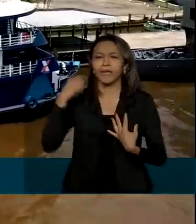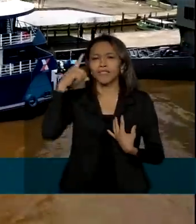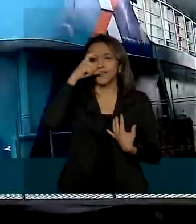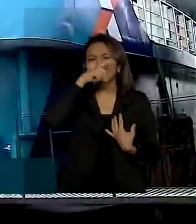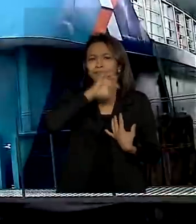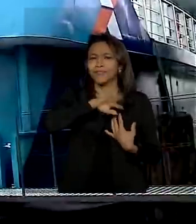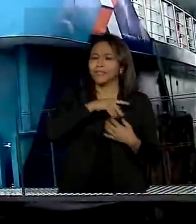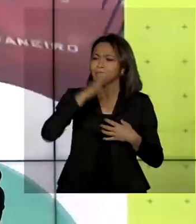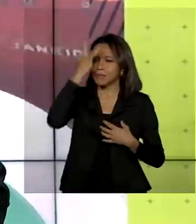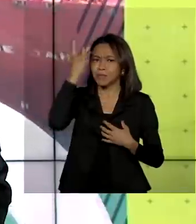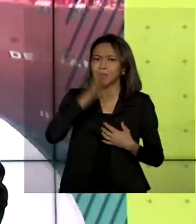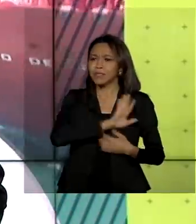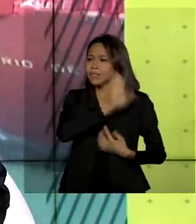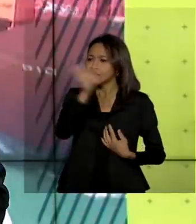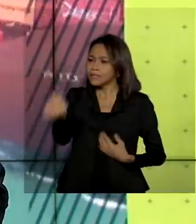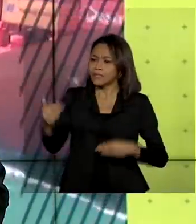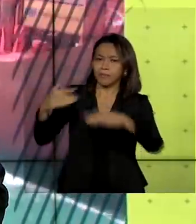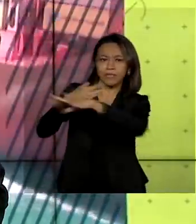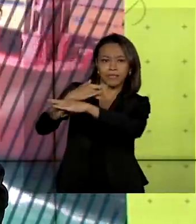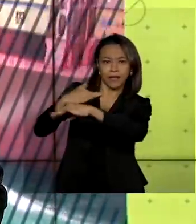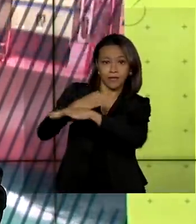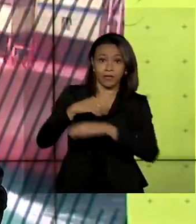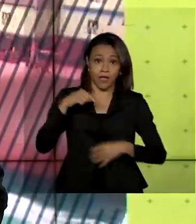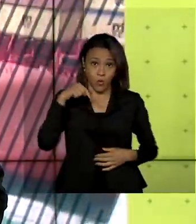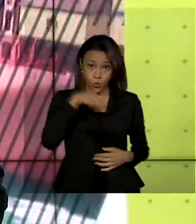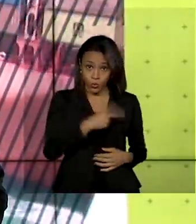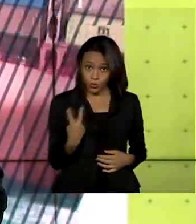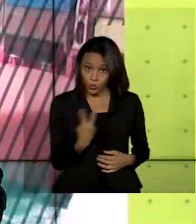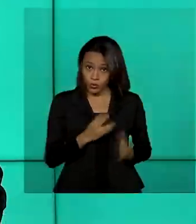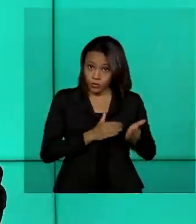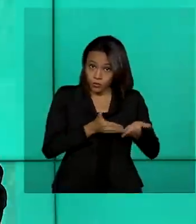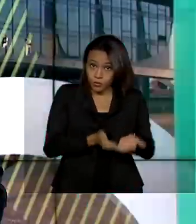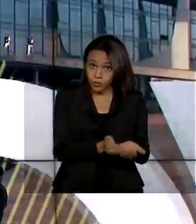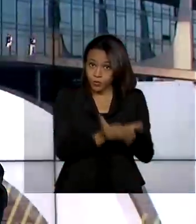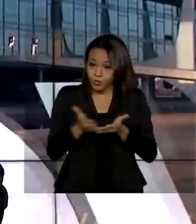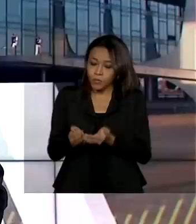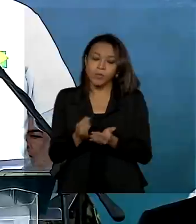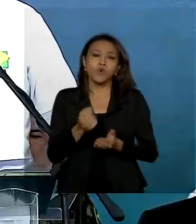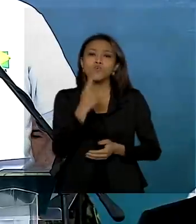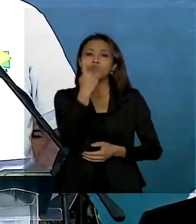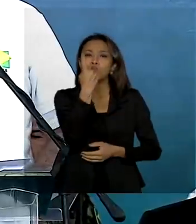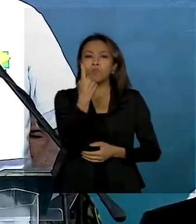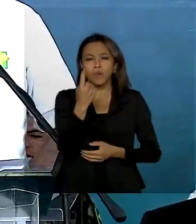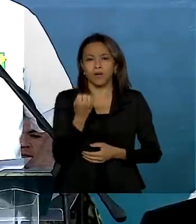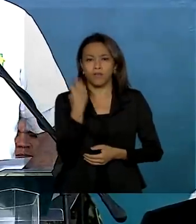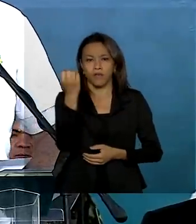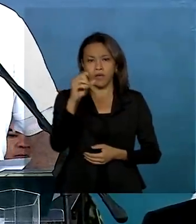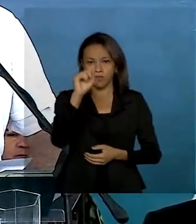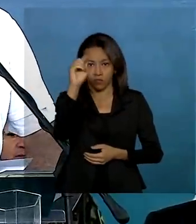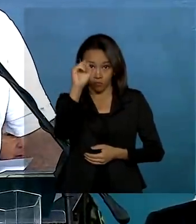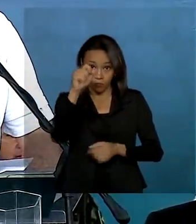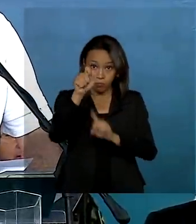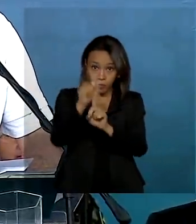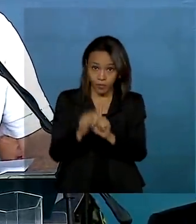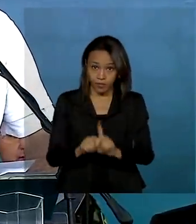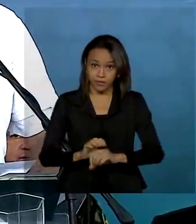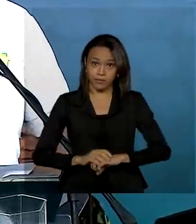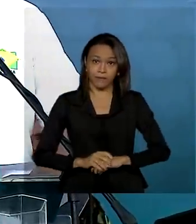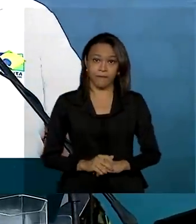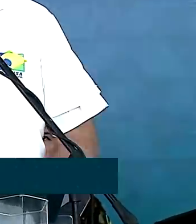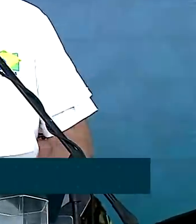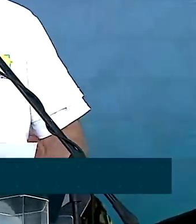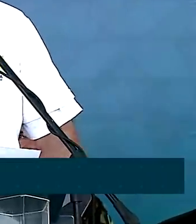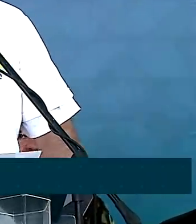os centros urbanos. Os barcos fazem uma viagem por mês. O barco que atende os mais